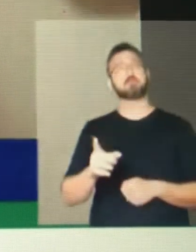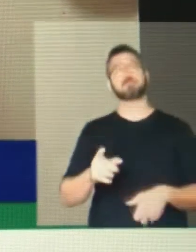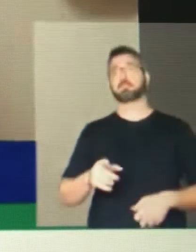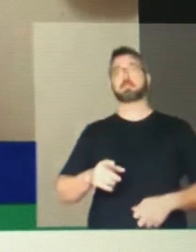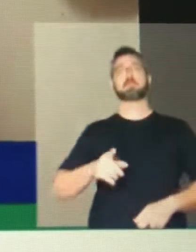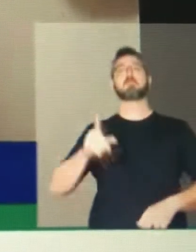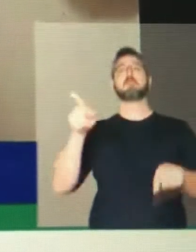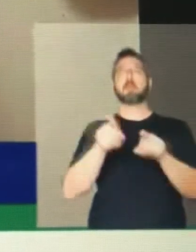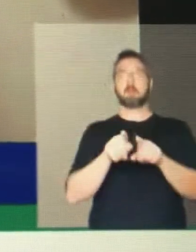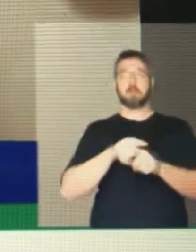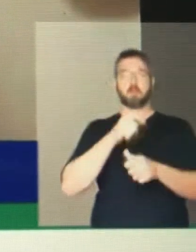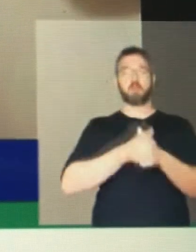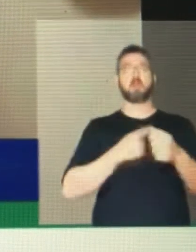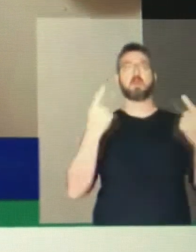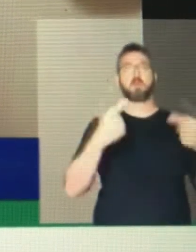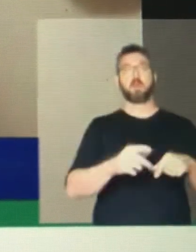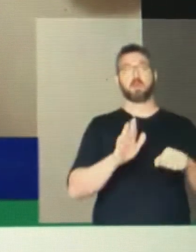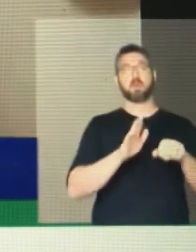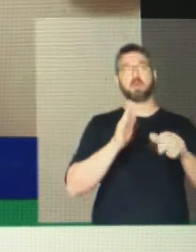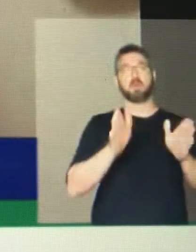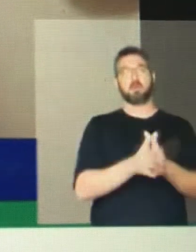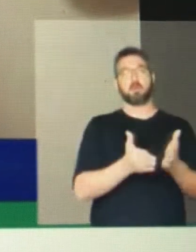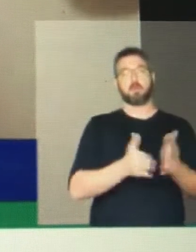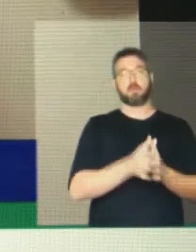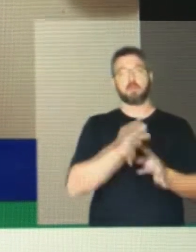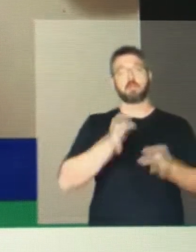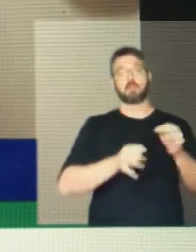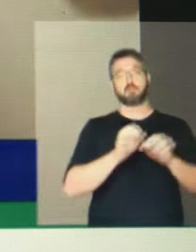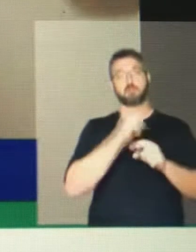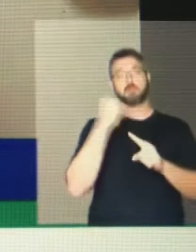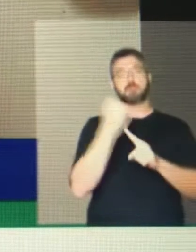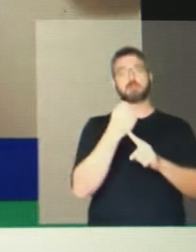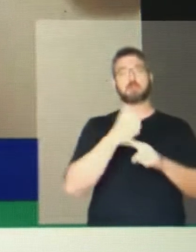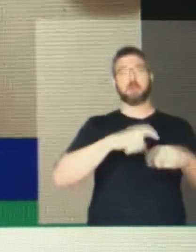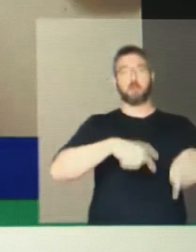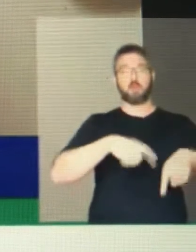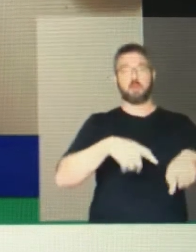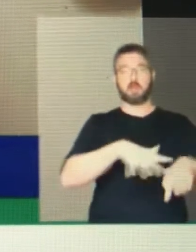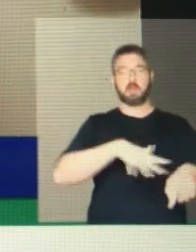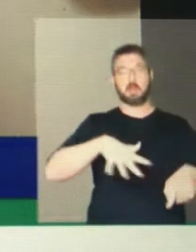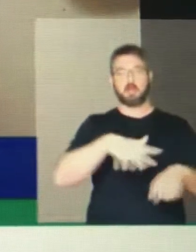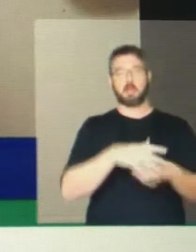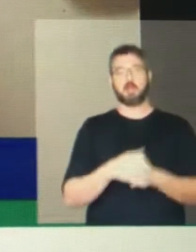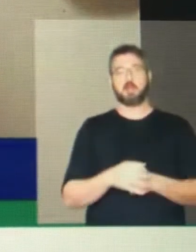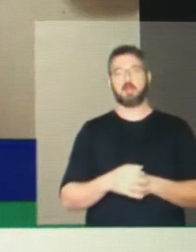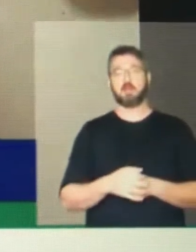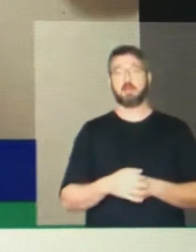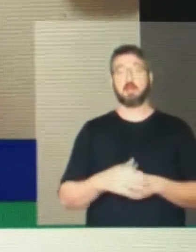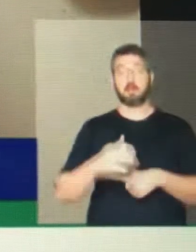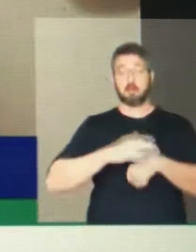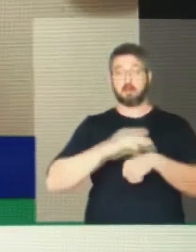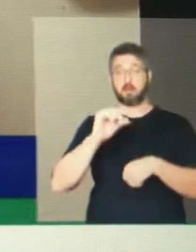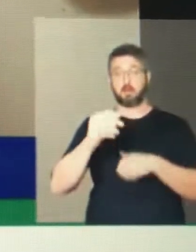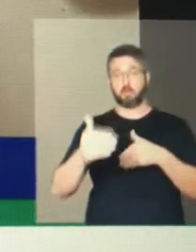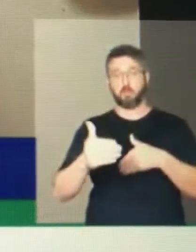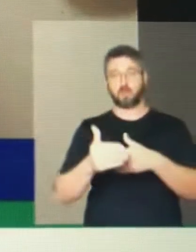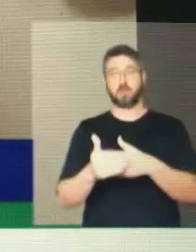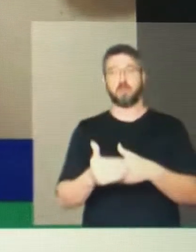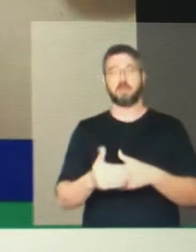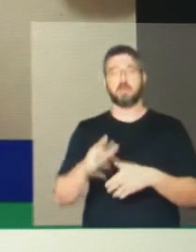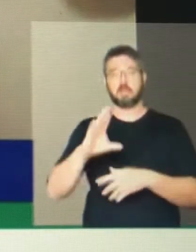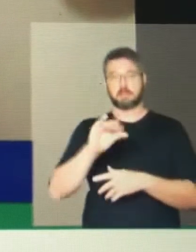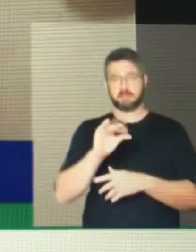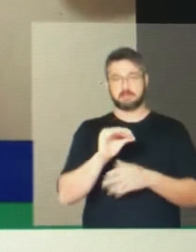assim que fizermos a travessia pela ciência e pela solidariedade e vencermos essa pandemia, juntos